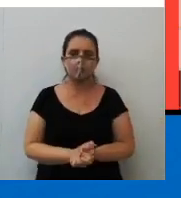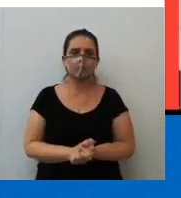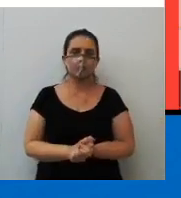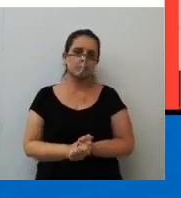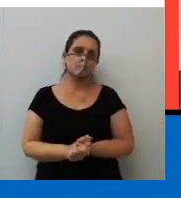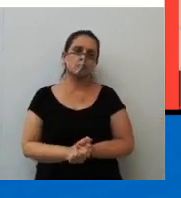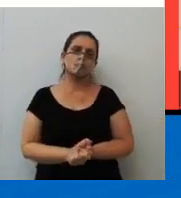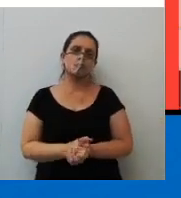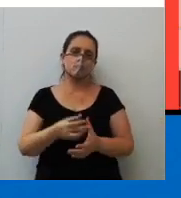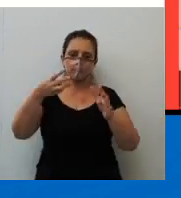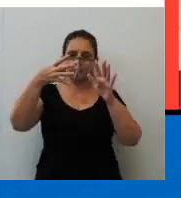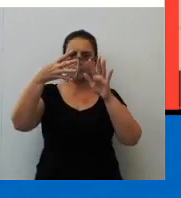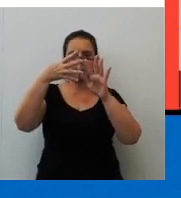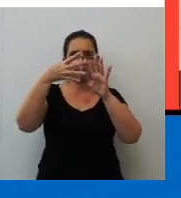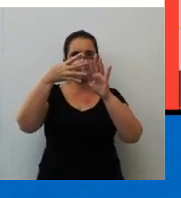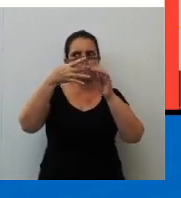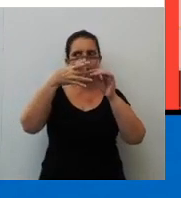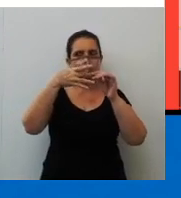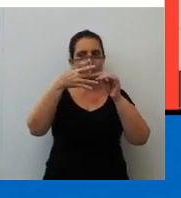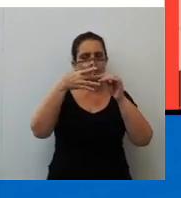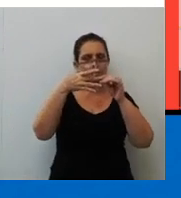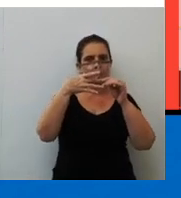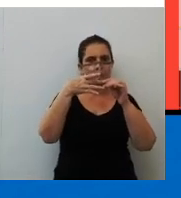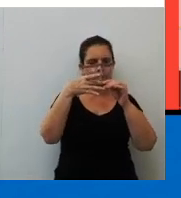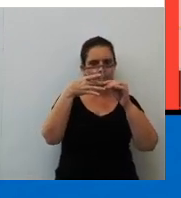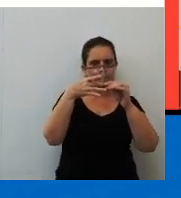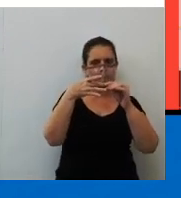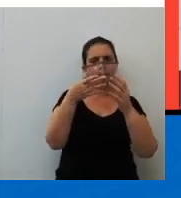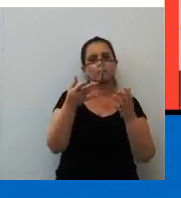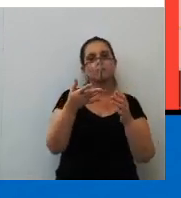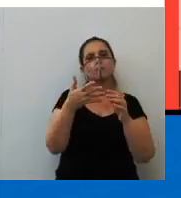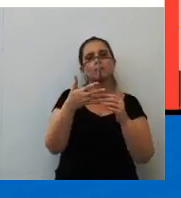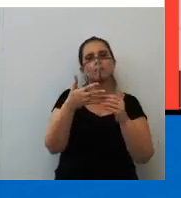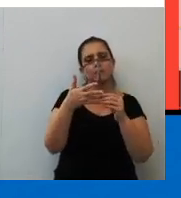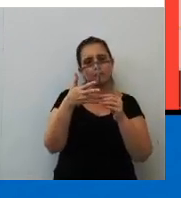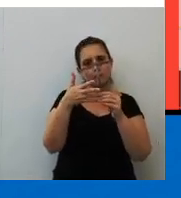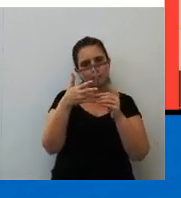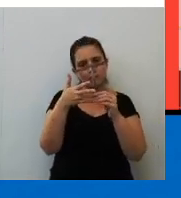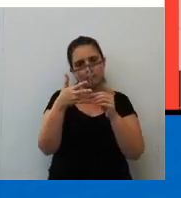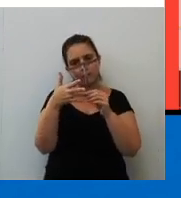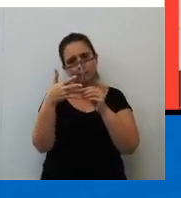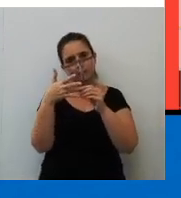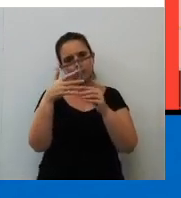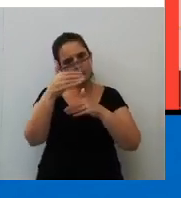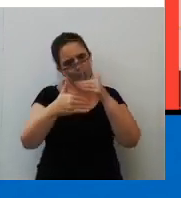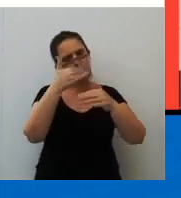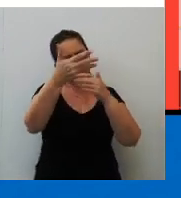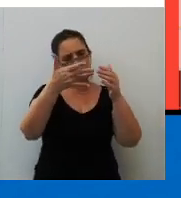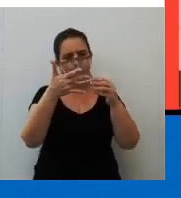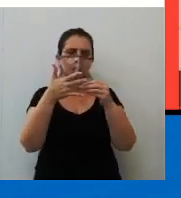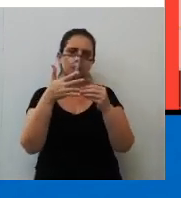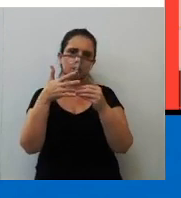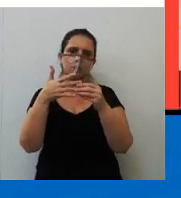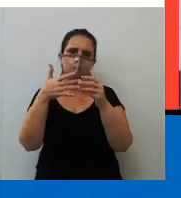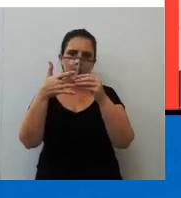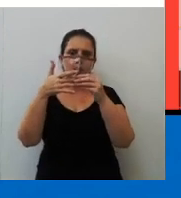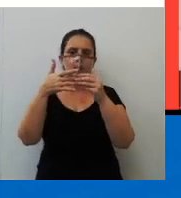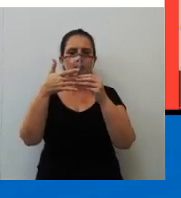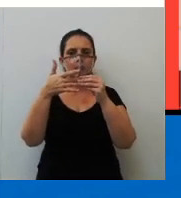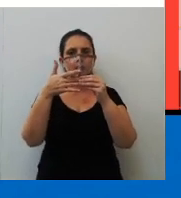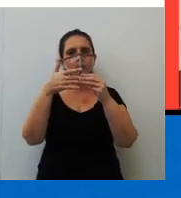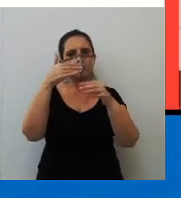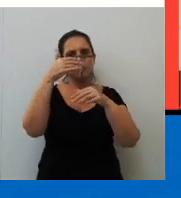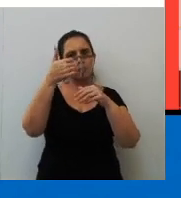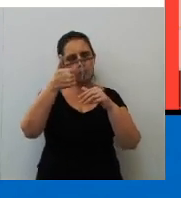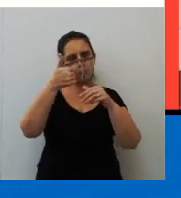Enfim, né? Algo nesse D1 pra comprovar teus argumentos. D2. Tá? É o desenvolvimento de número 2.